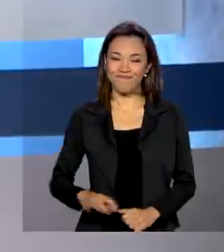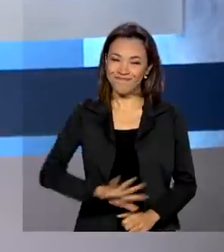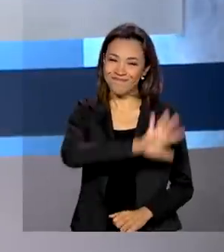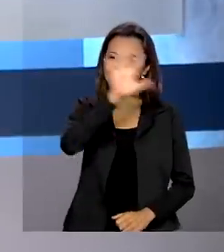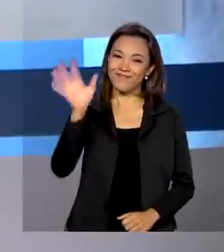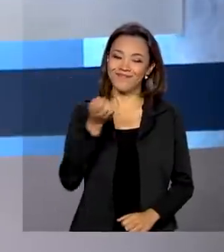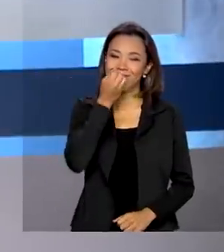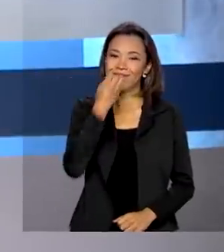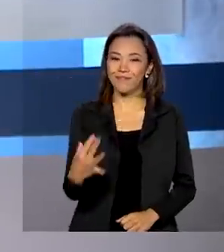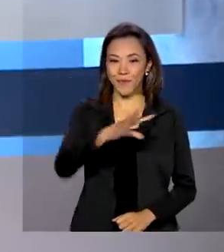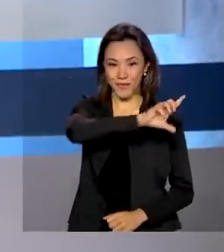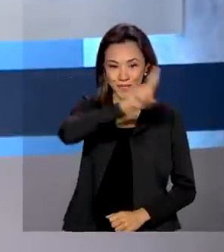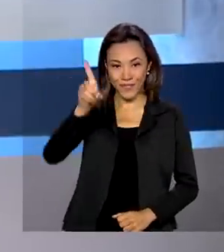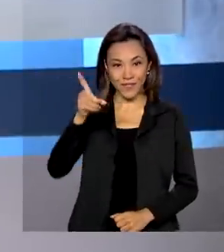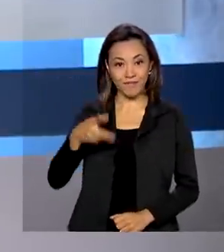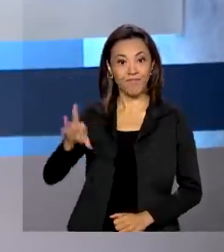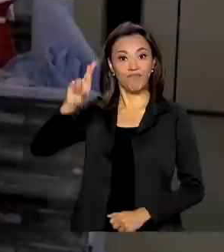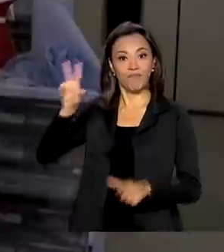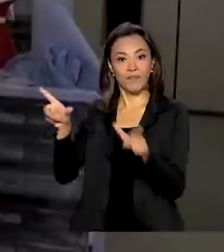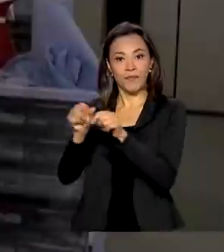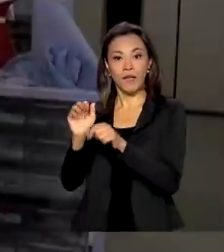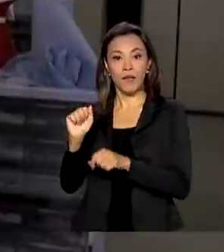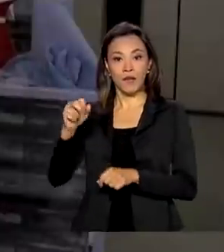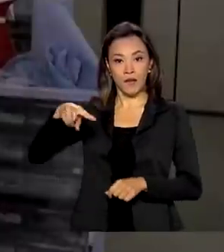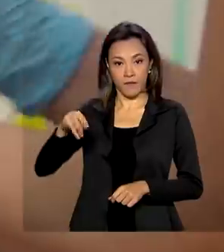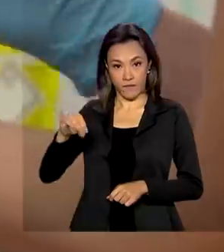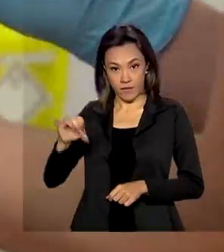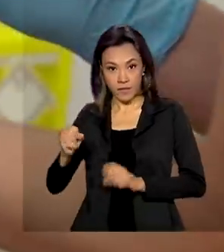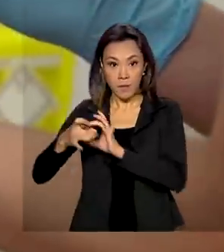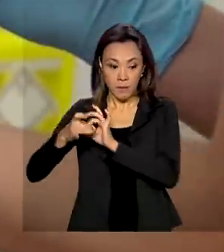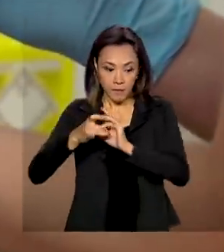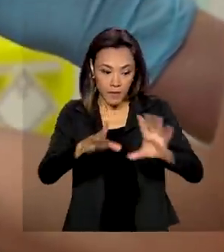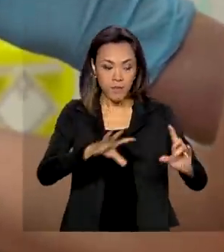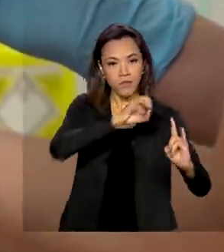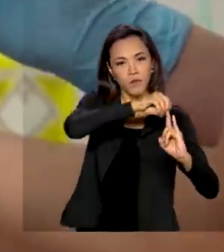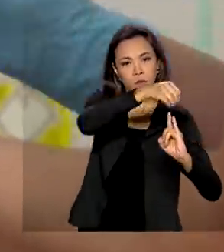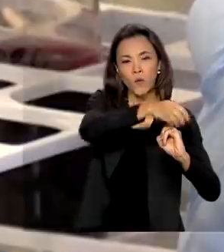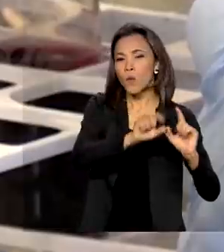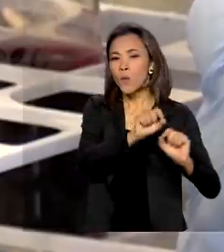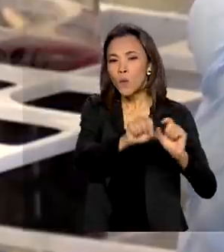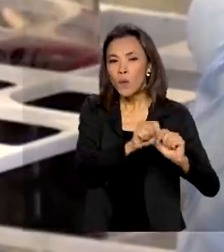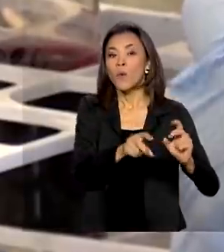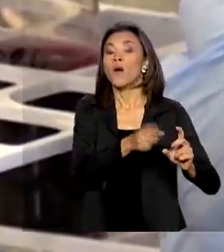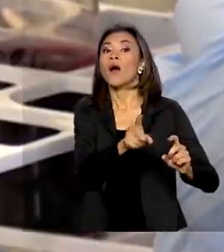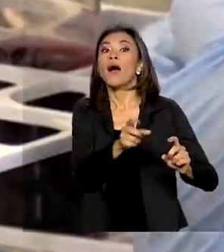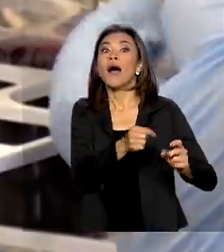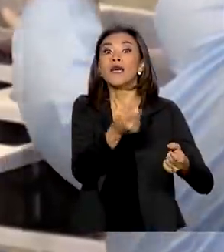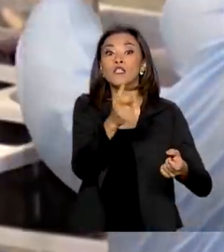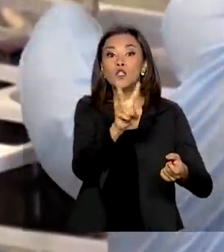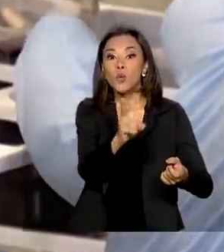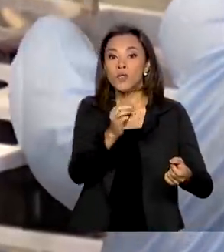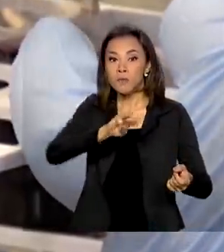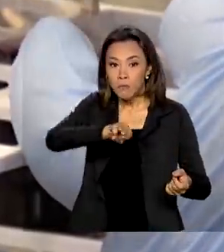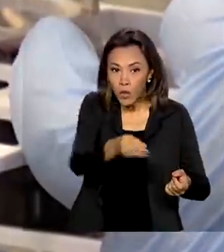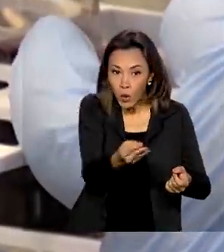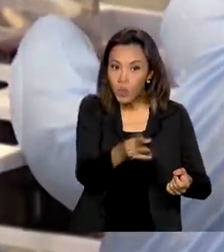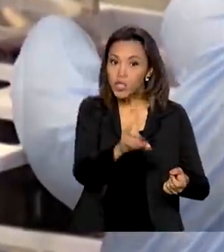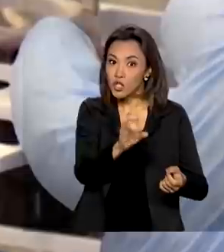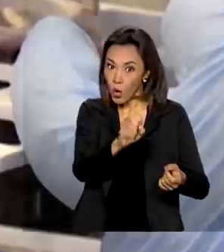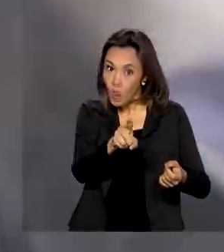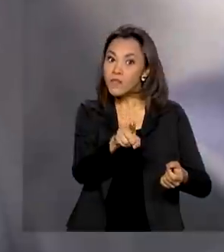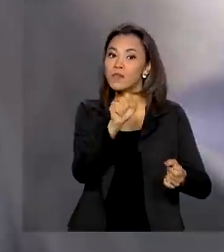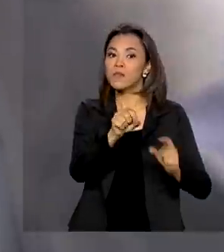Olá, bom dia. Anvisa autoriza Fiocruz a importar 2 milhões de doses da vacina de Oxford